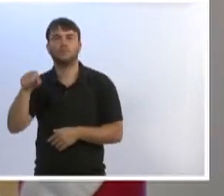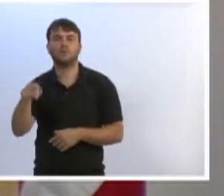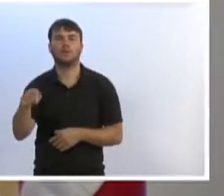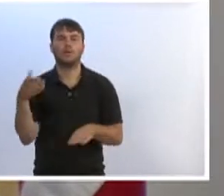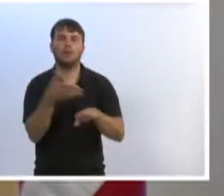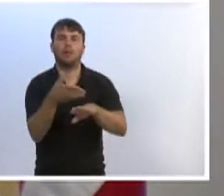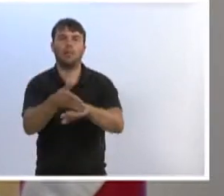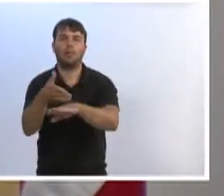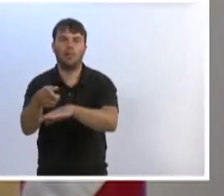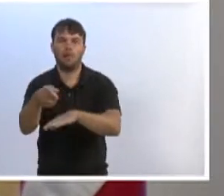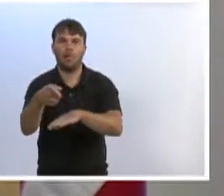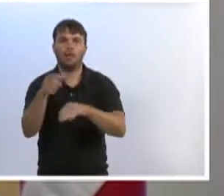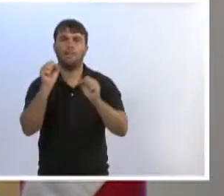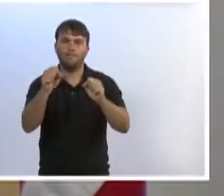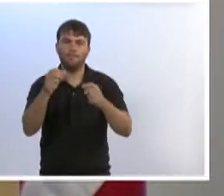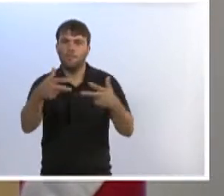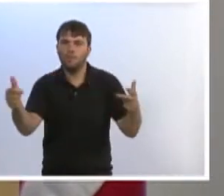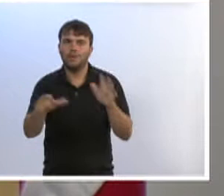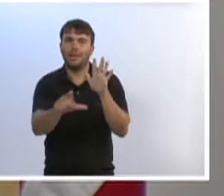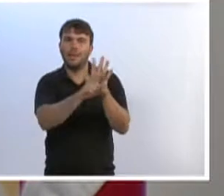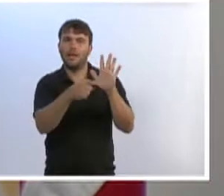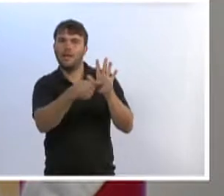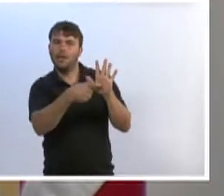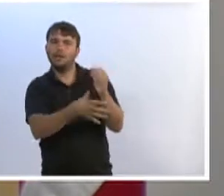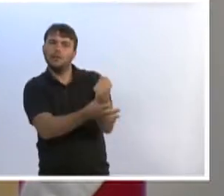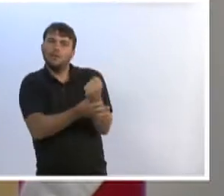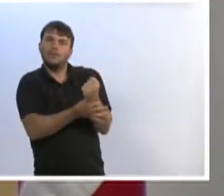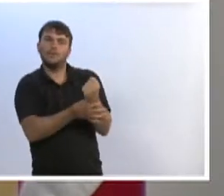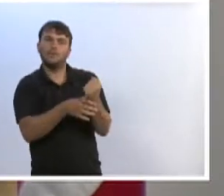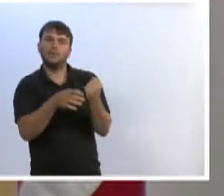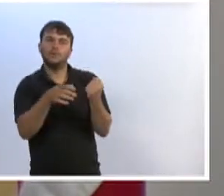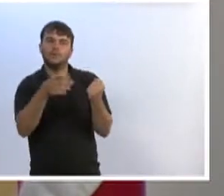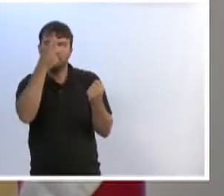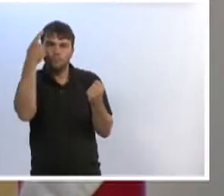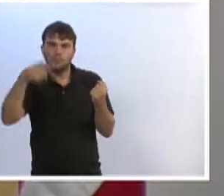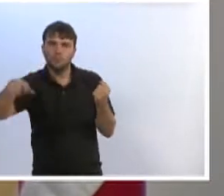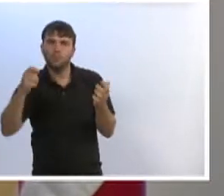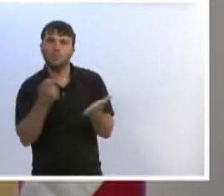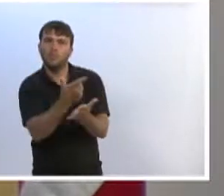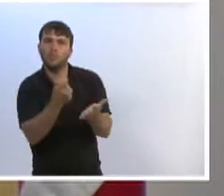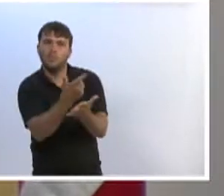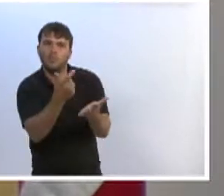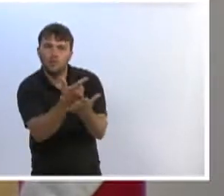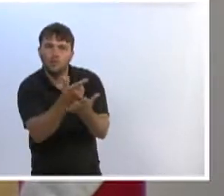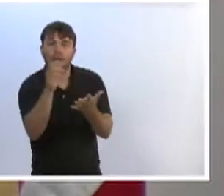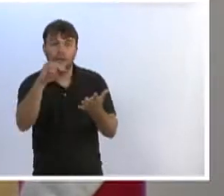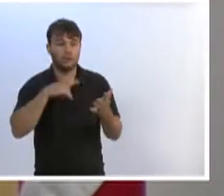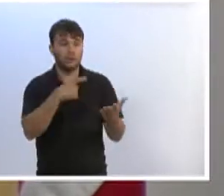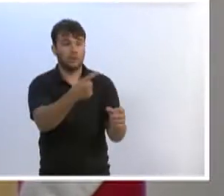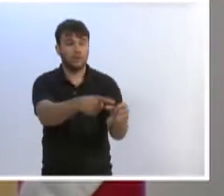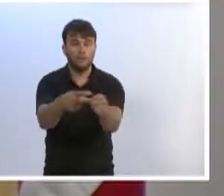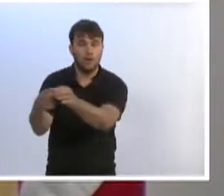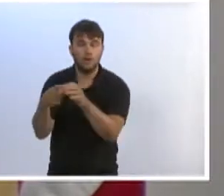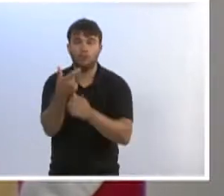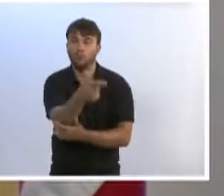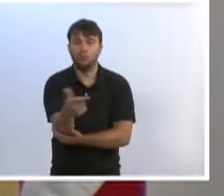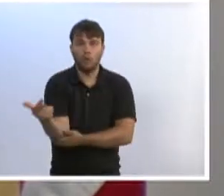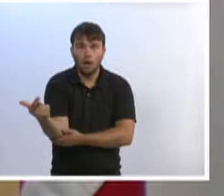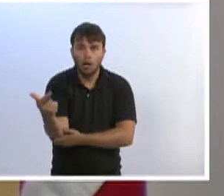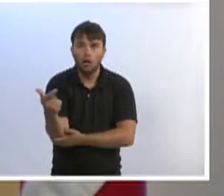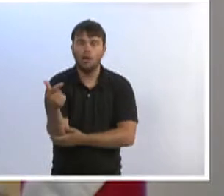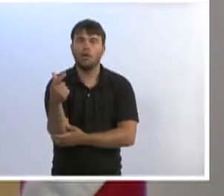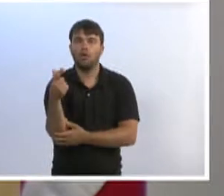faremos o encaminhamento de legislações voltadas à defesa do consumidor, e que as cidades que não têm esses encaminhamentos, através dessa